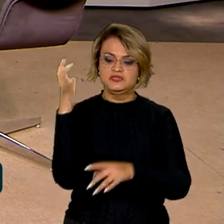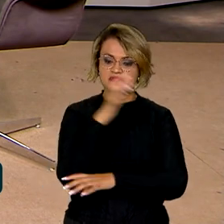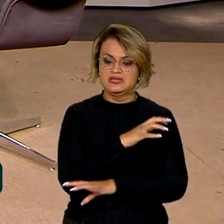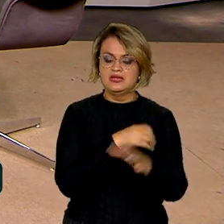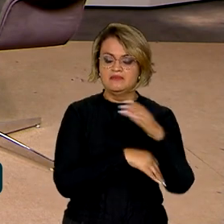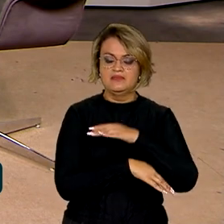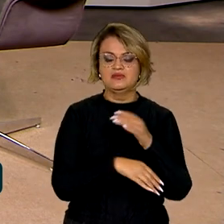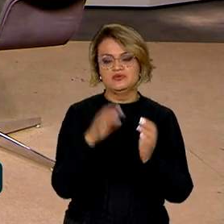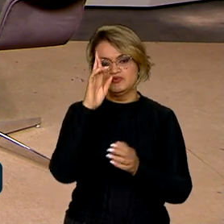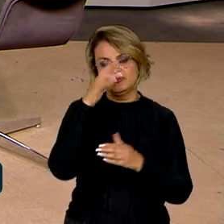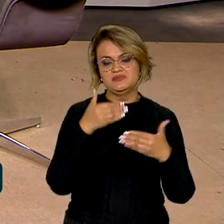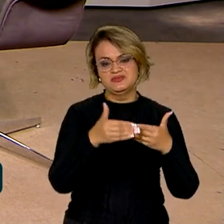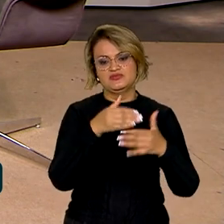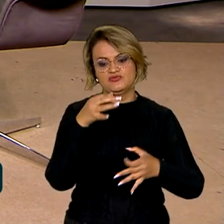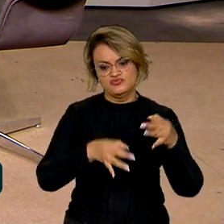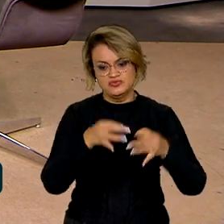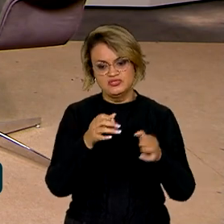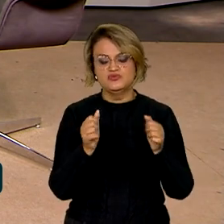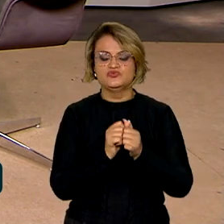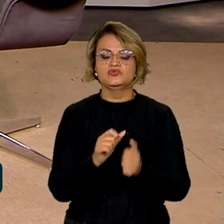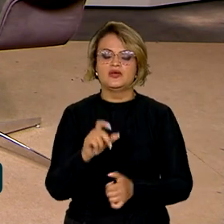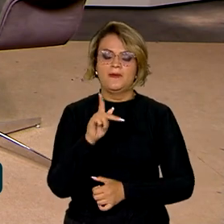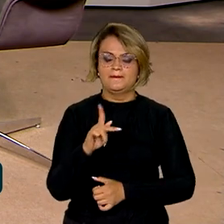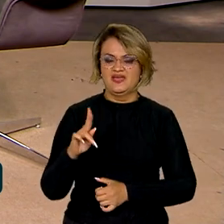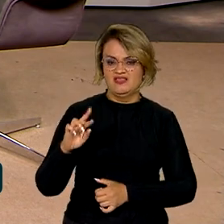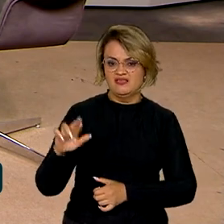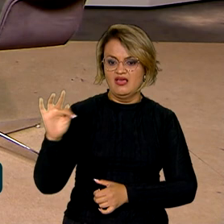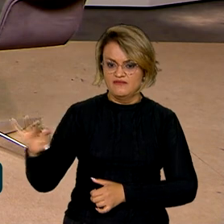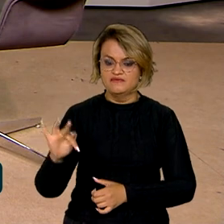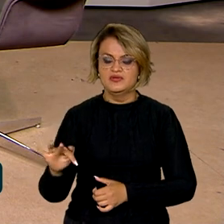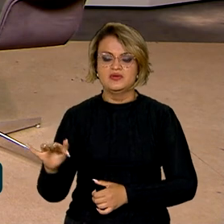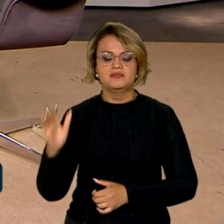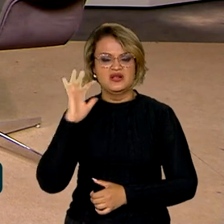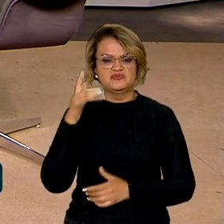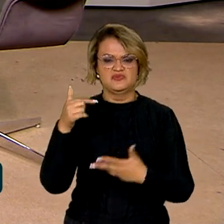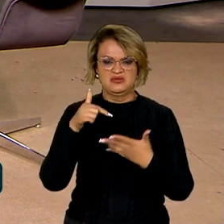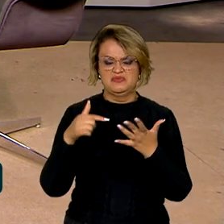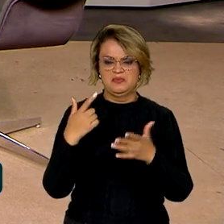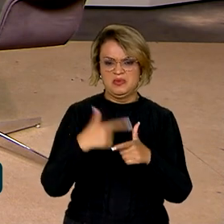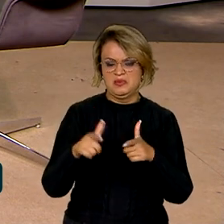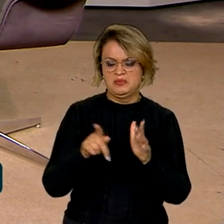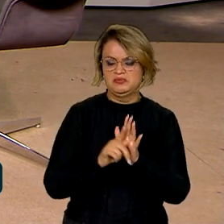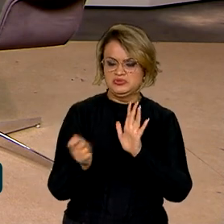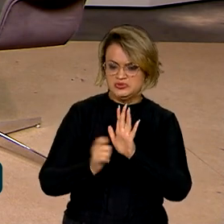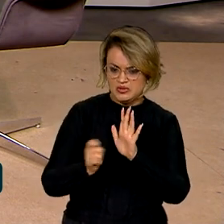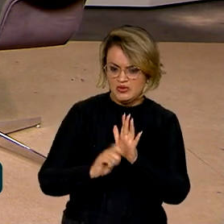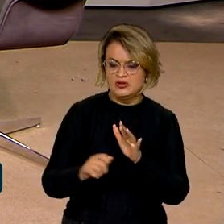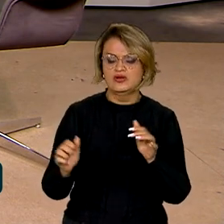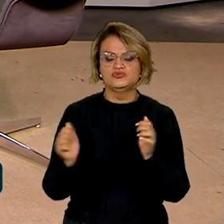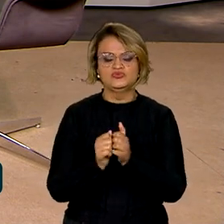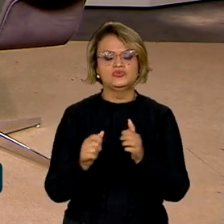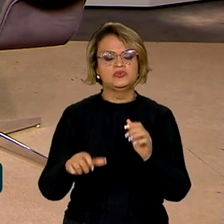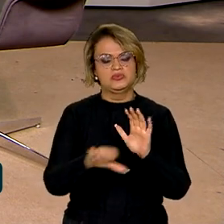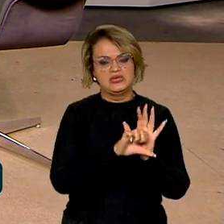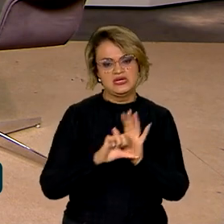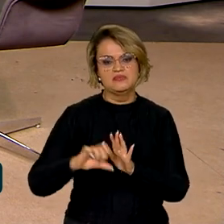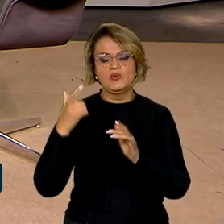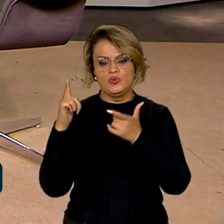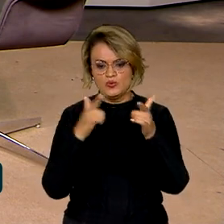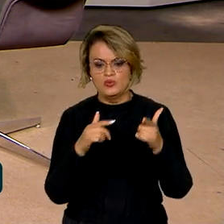do Ministério da Justiça, junto com a Polícia Federal para enfrentar o narcotráfico articulado com os crimes ambientais,